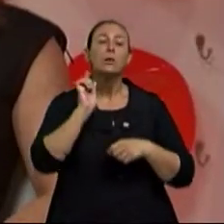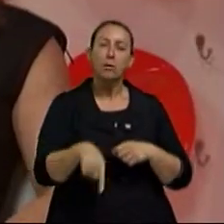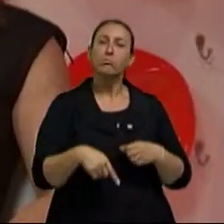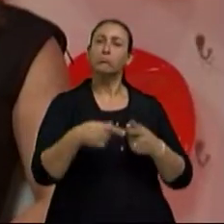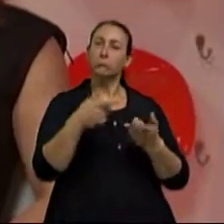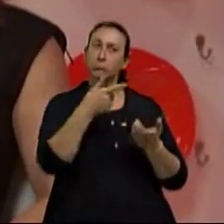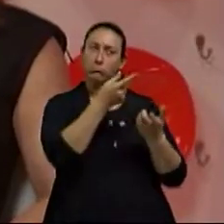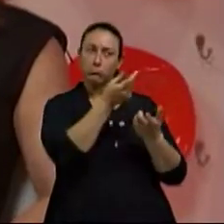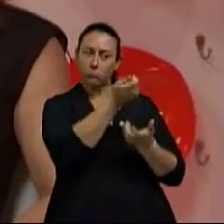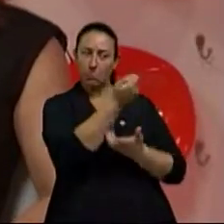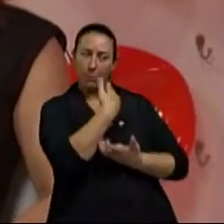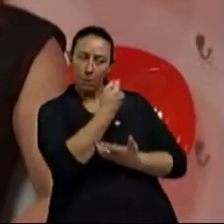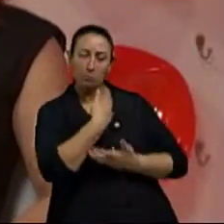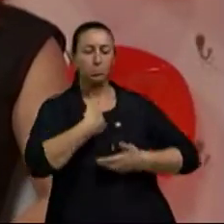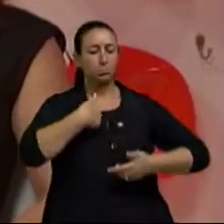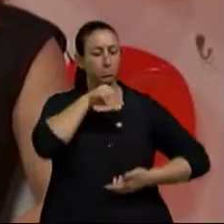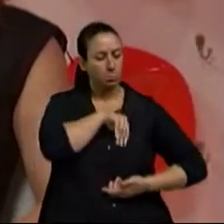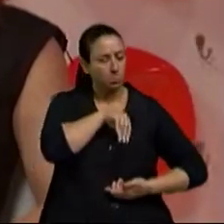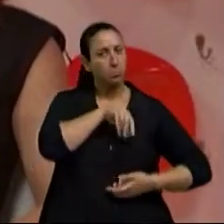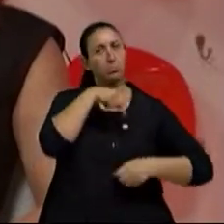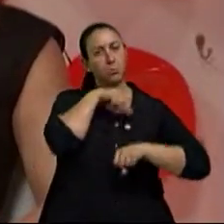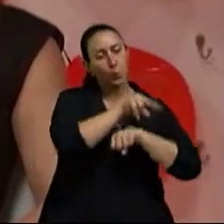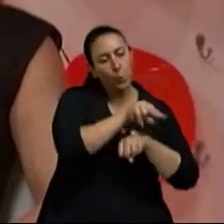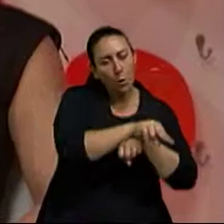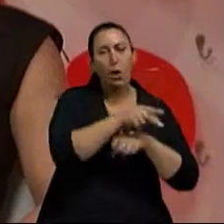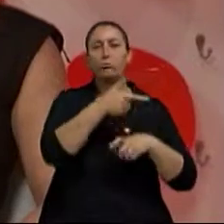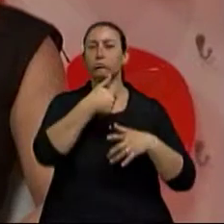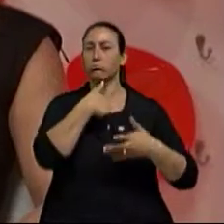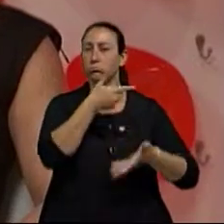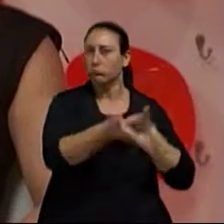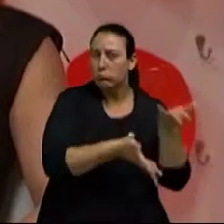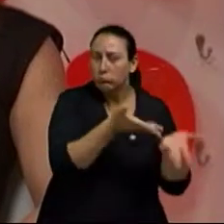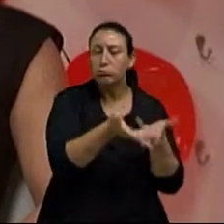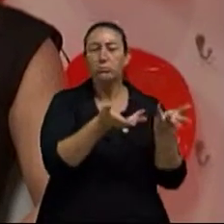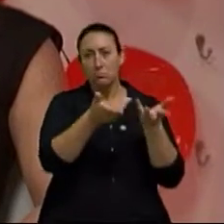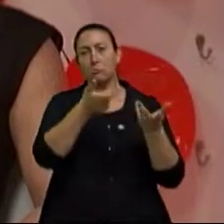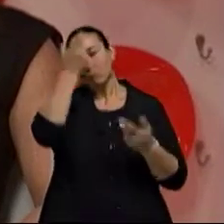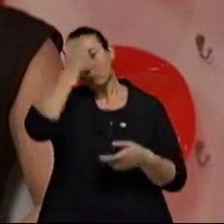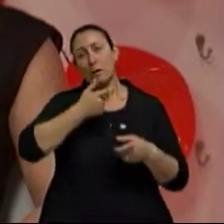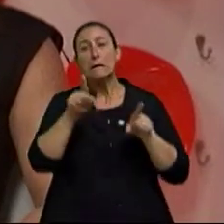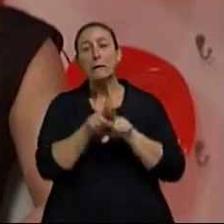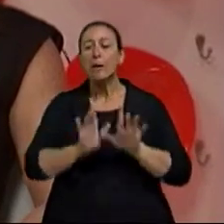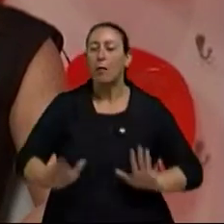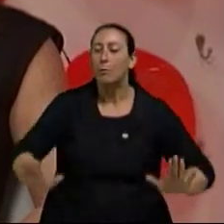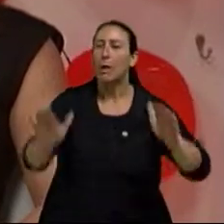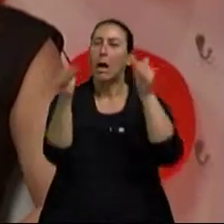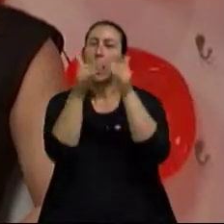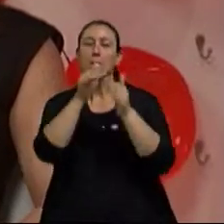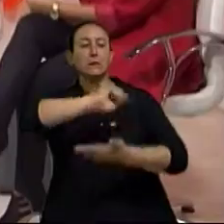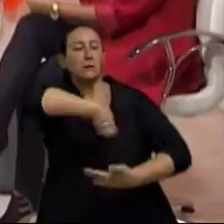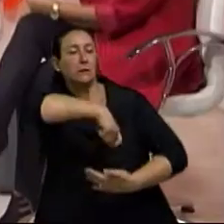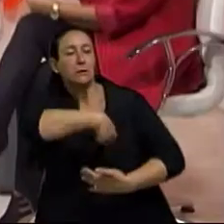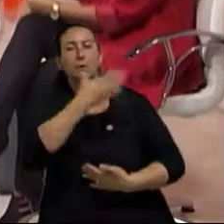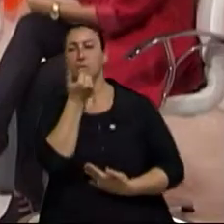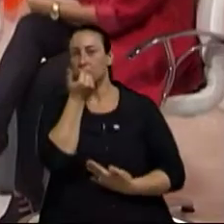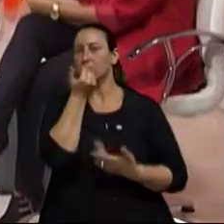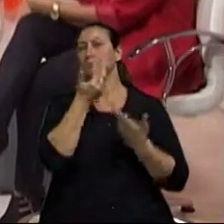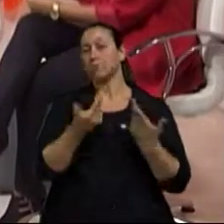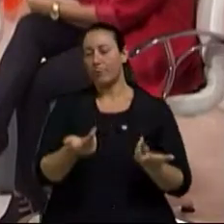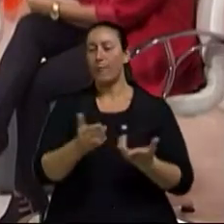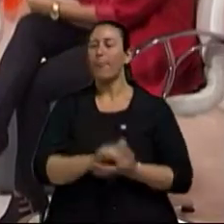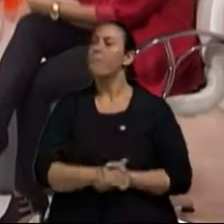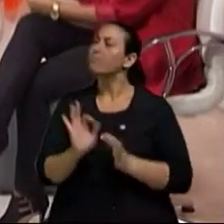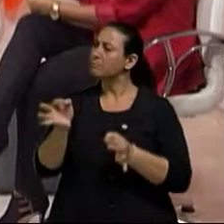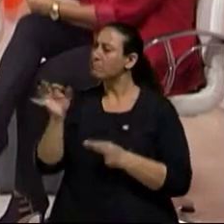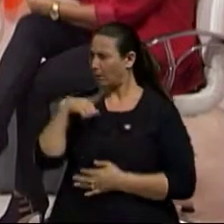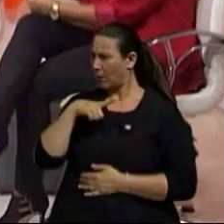exerce alguma atividade de cuidado em instituições ou também como trabalhador doméstico. E tem um perfil que se espera desse